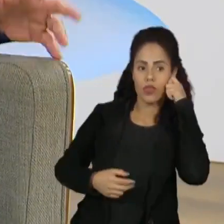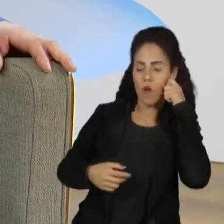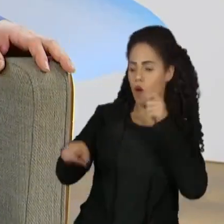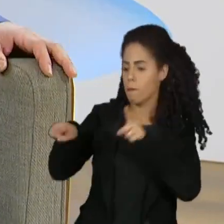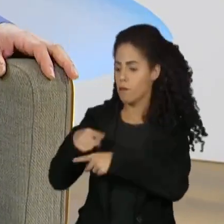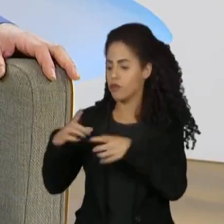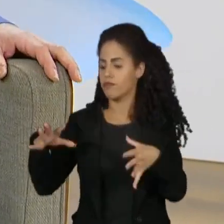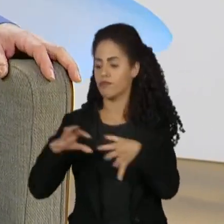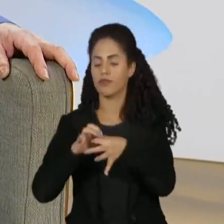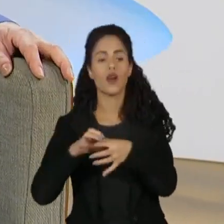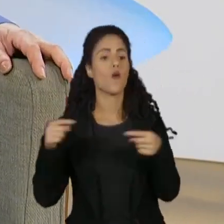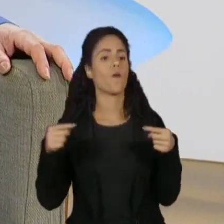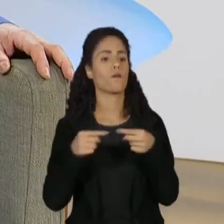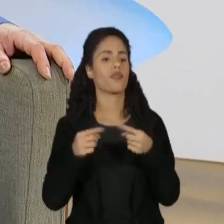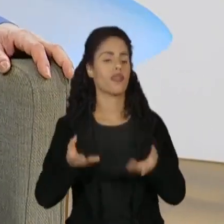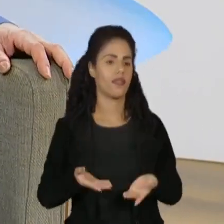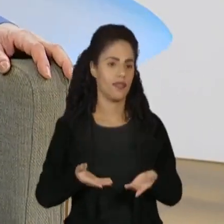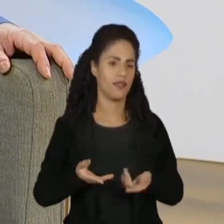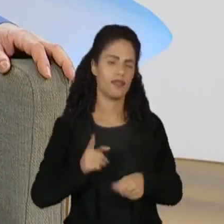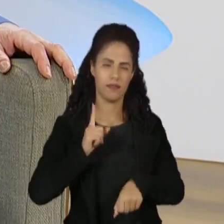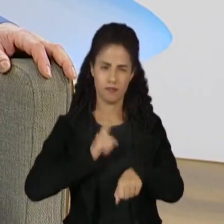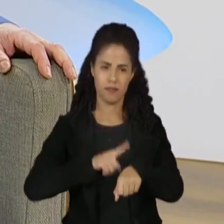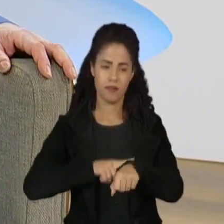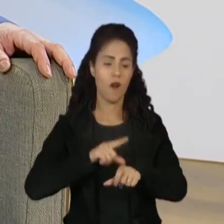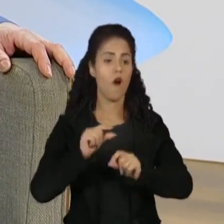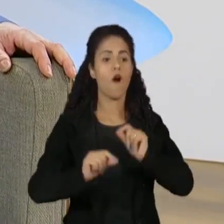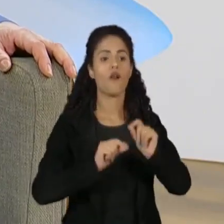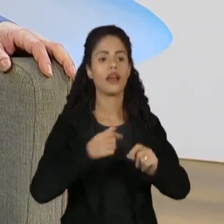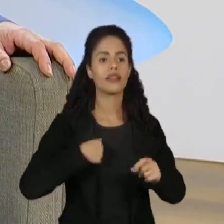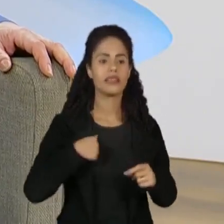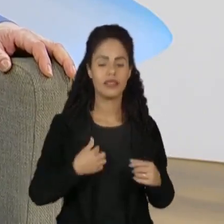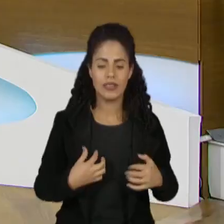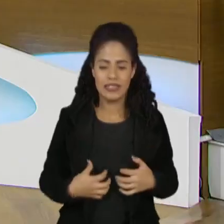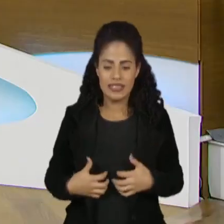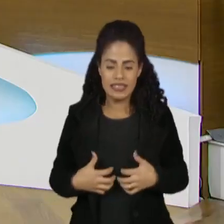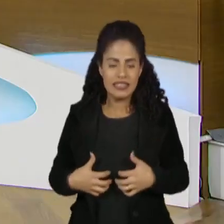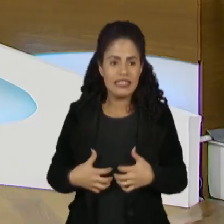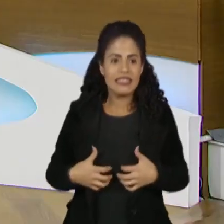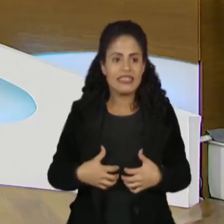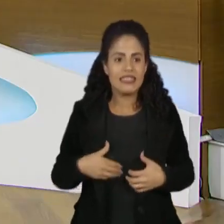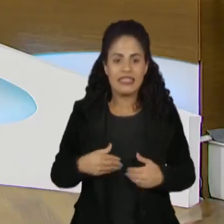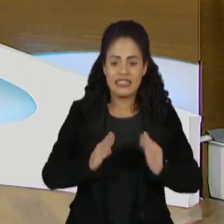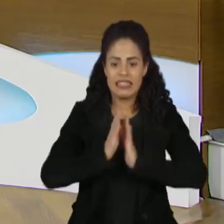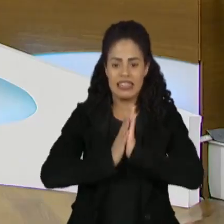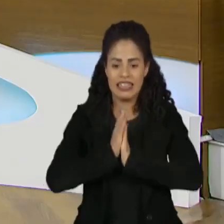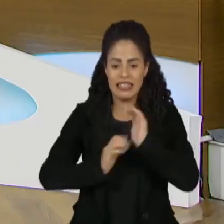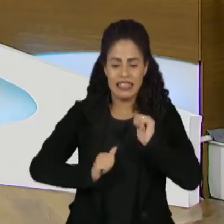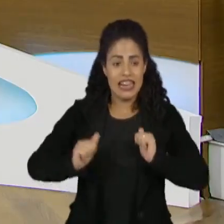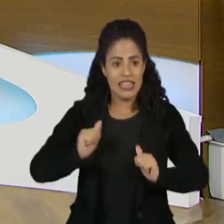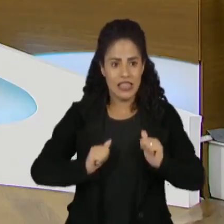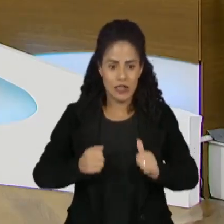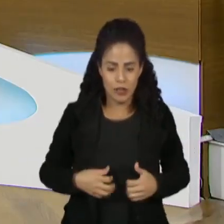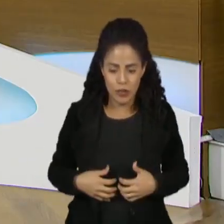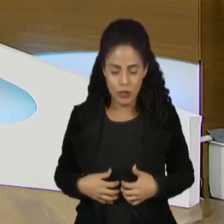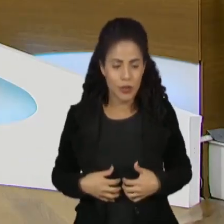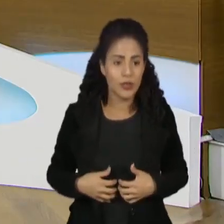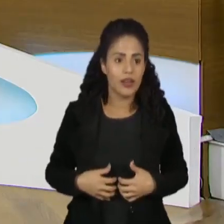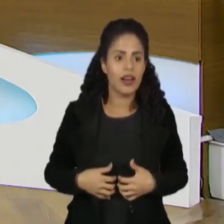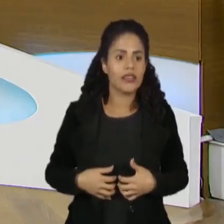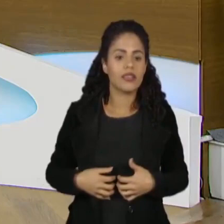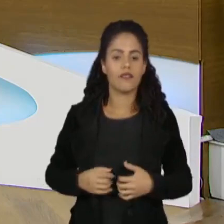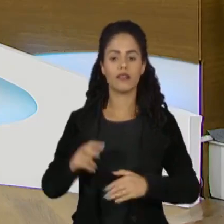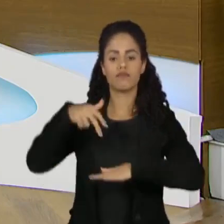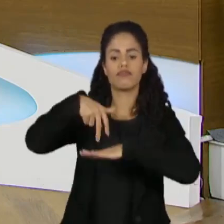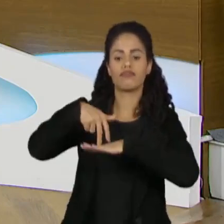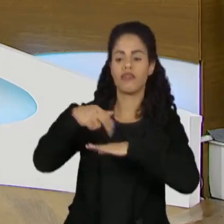tem o mesmo sentido. Na hora que você não der um frio no estômago, para subir, para cantar para 20 pessoas,